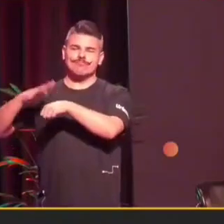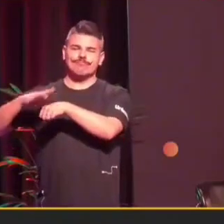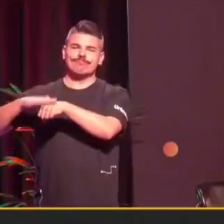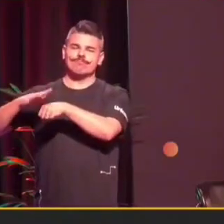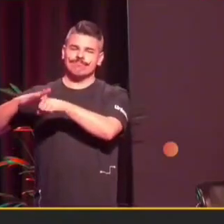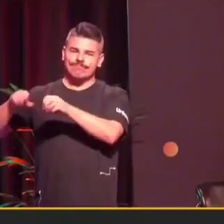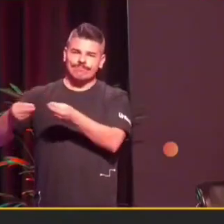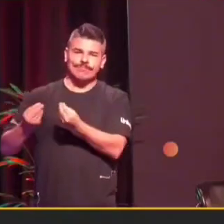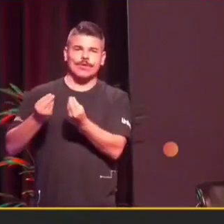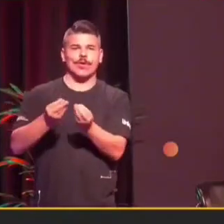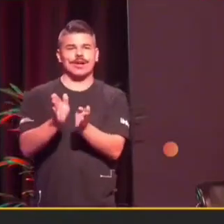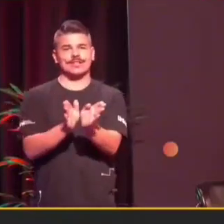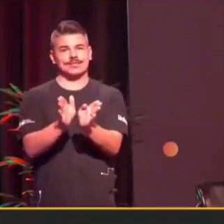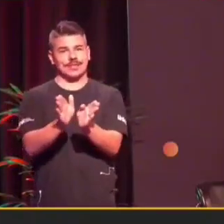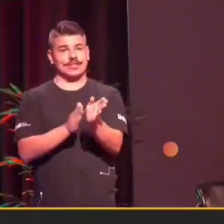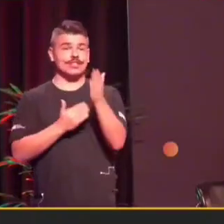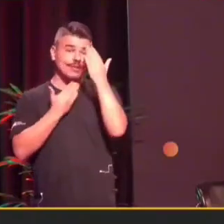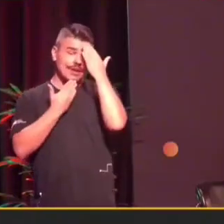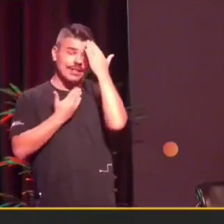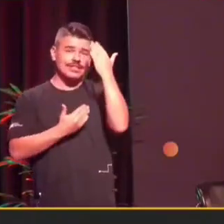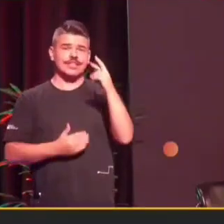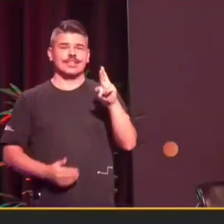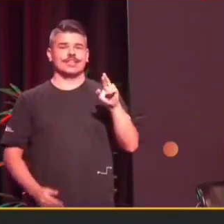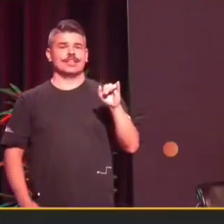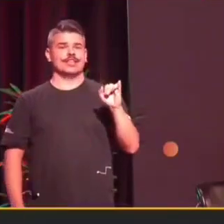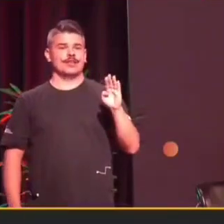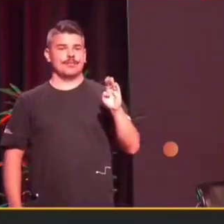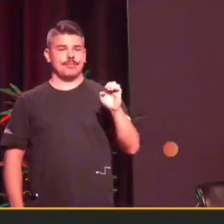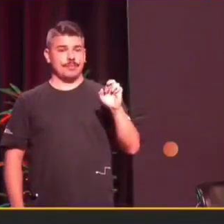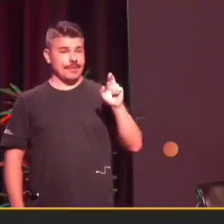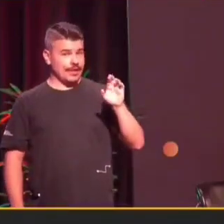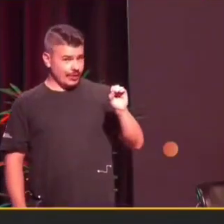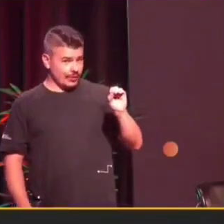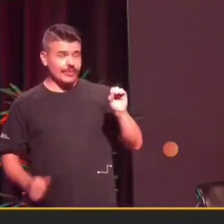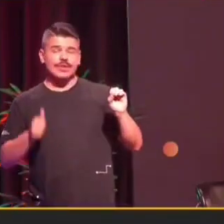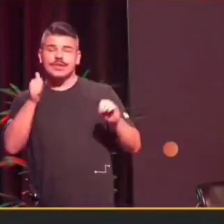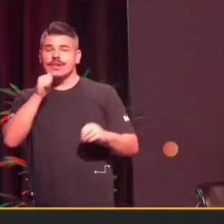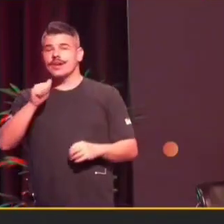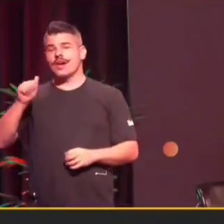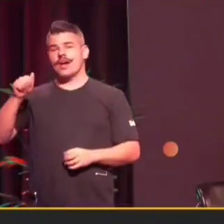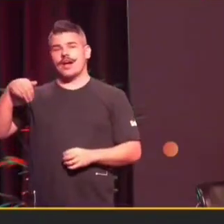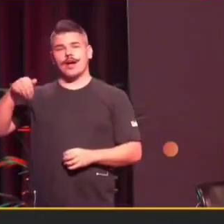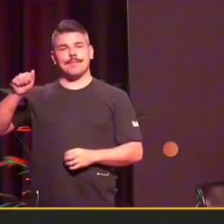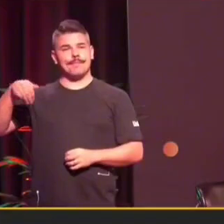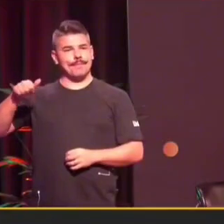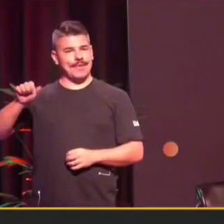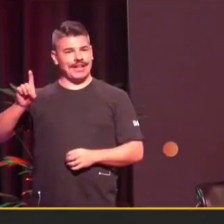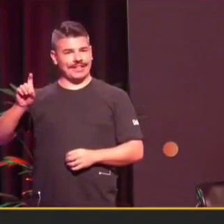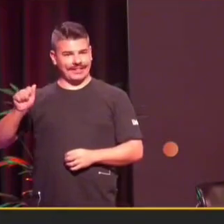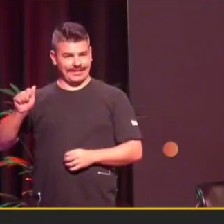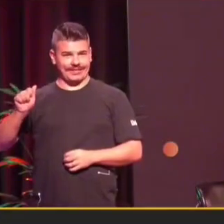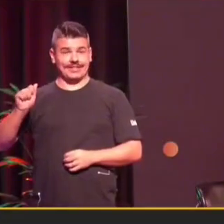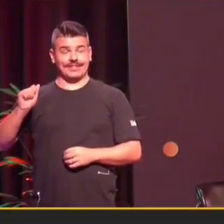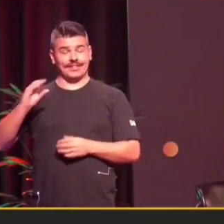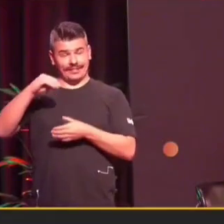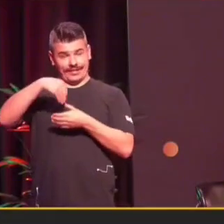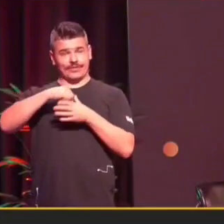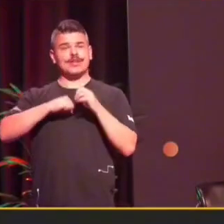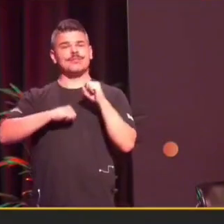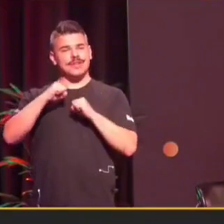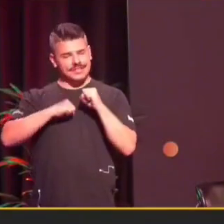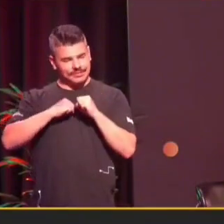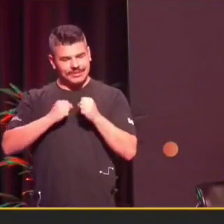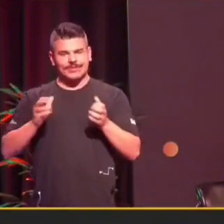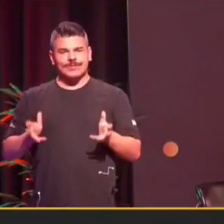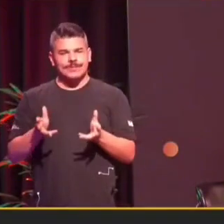Também quero agradecer ao Riro e à Amanda, que eles também ajudam muito a disseminar essa cultura dentro da empresa e desimpedir